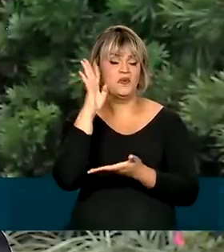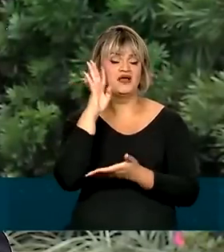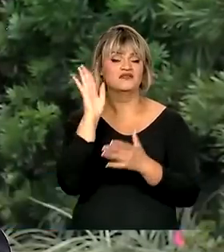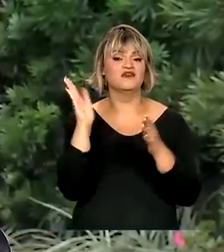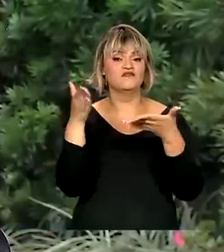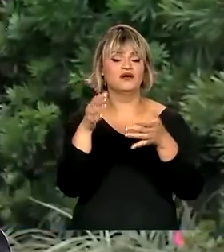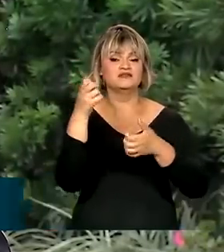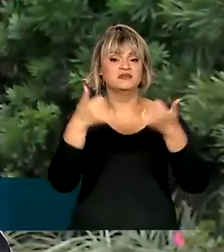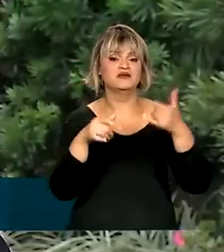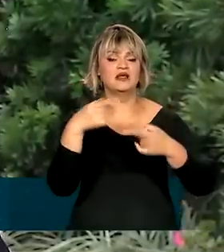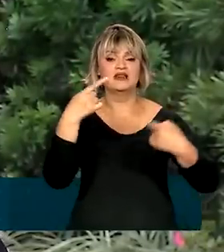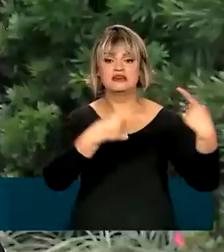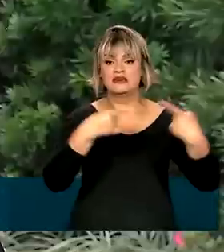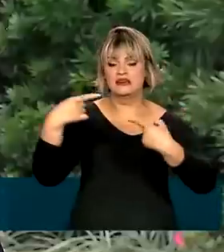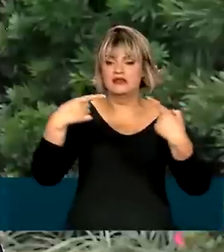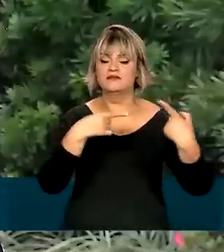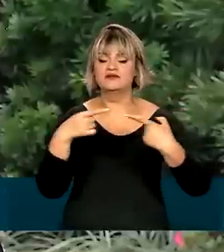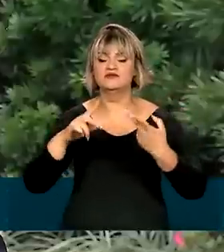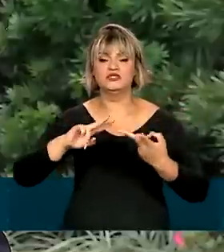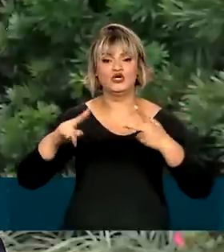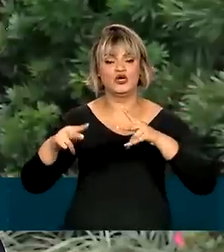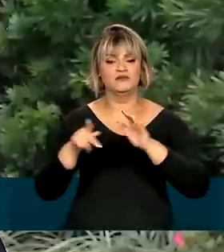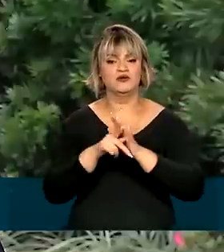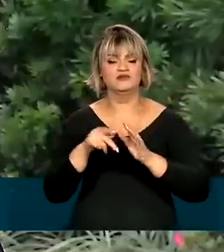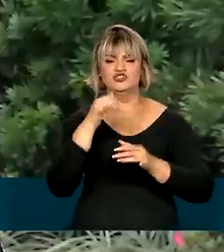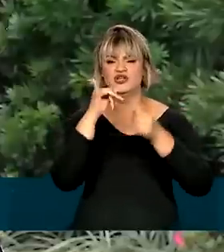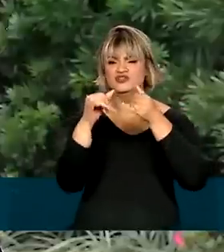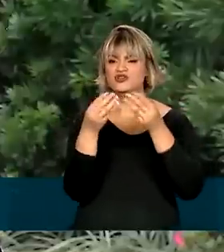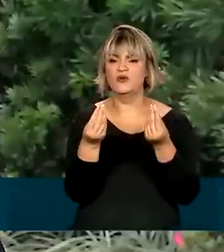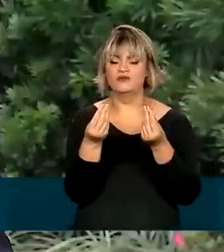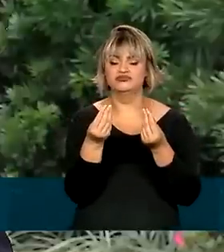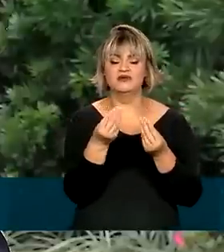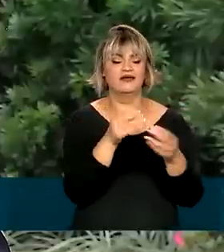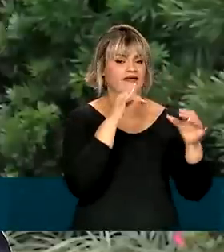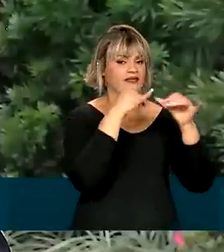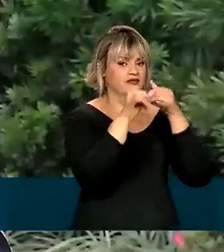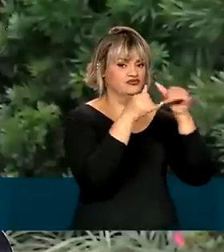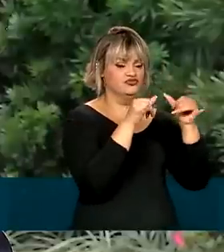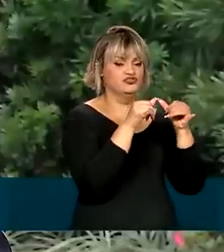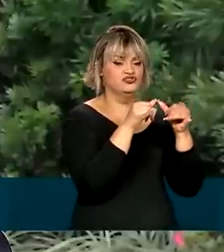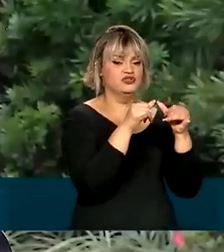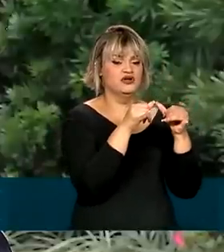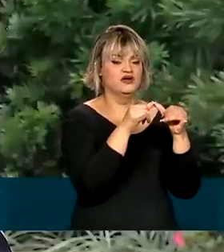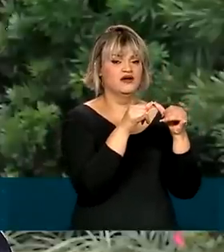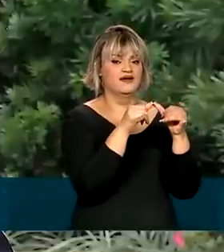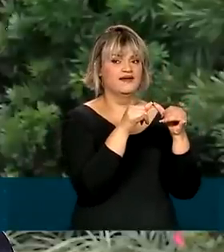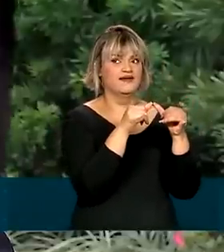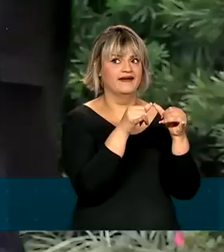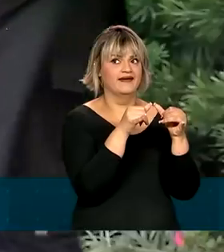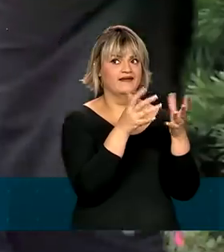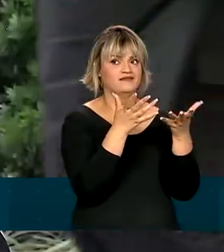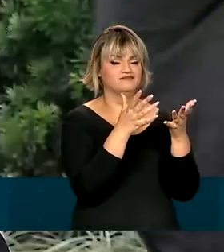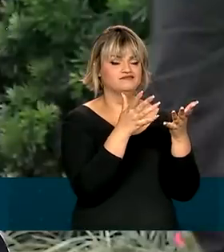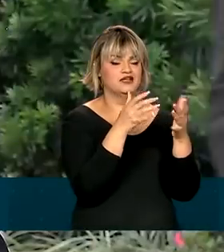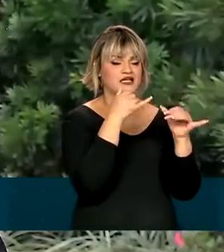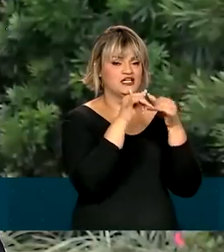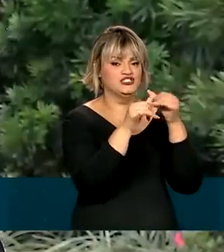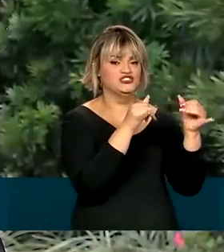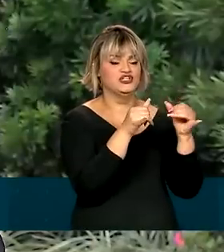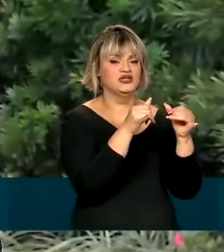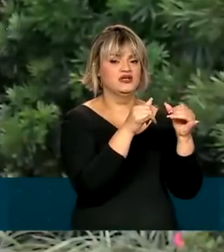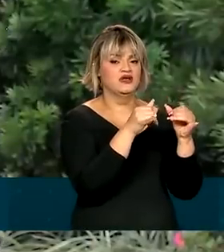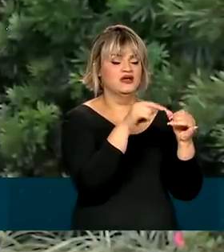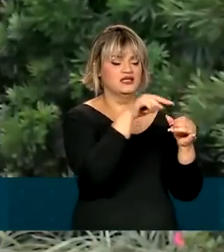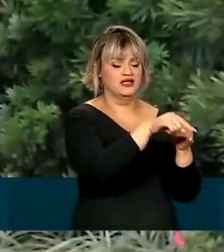será dedicada a debates sobre transição energética, que é quando ocorre essa migração do uso de energias, da produção de energia a partir